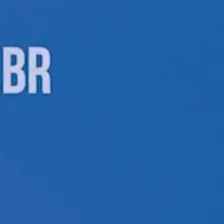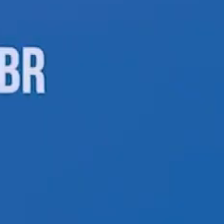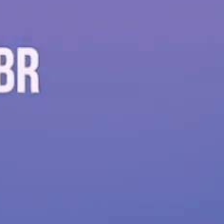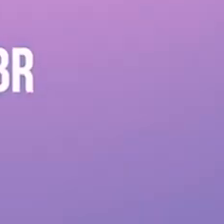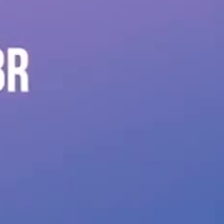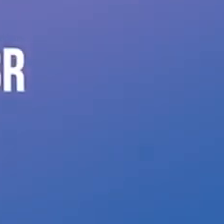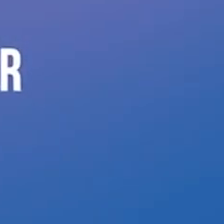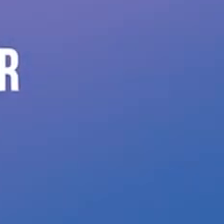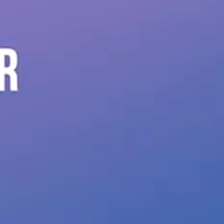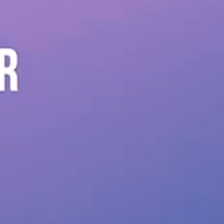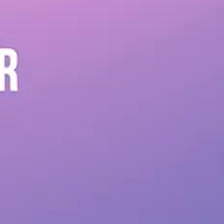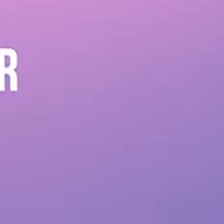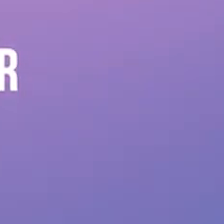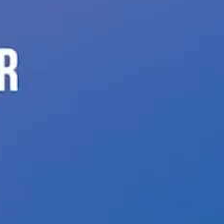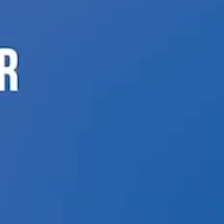acontecer.